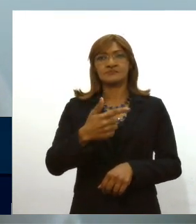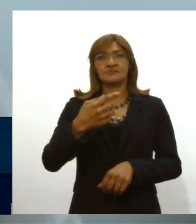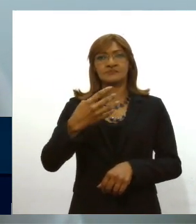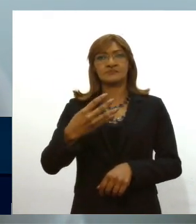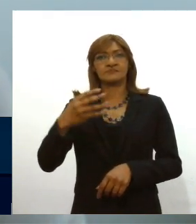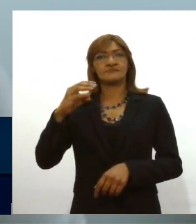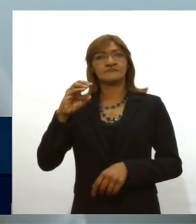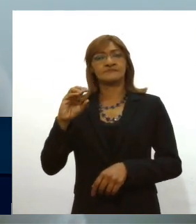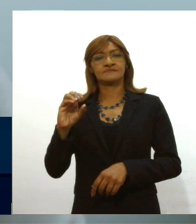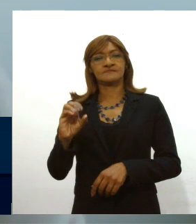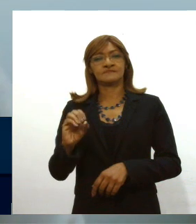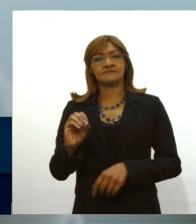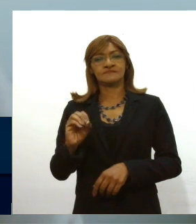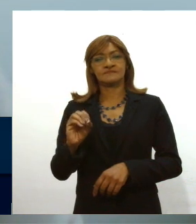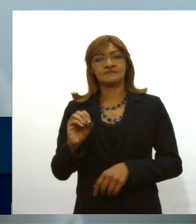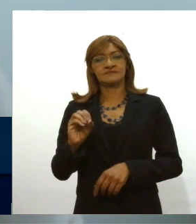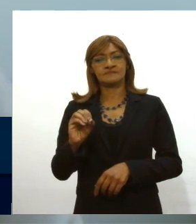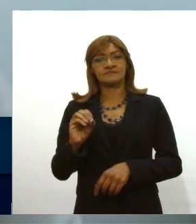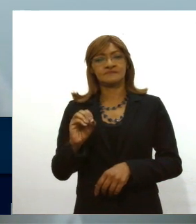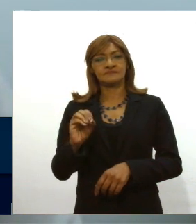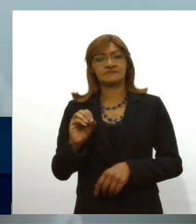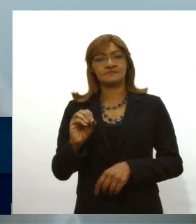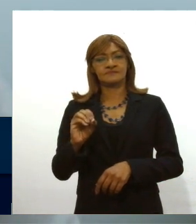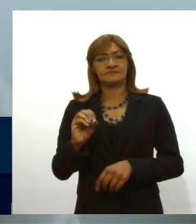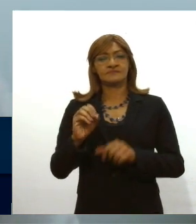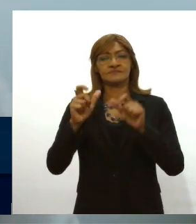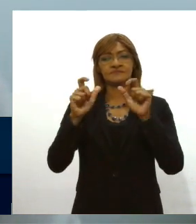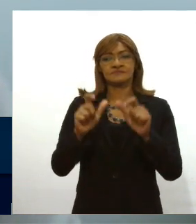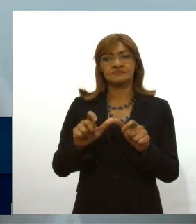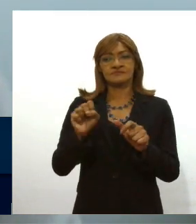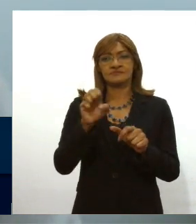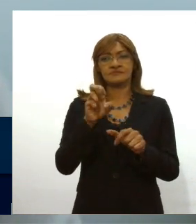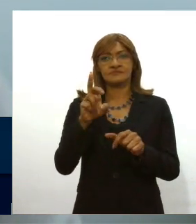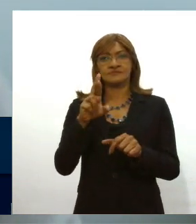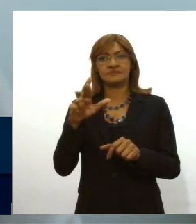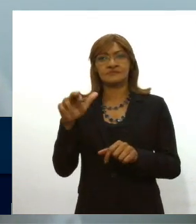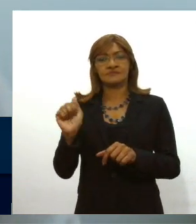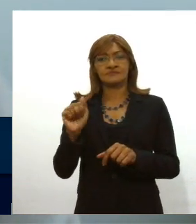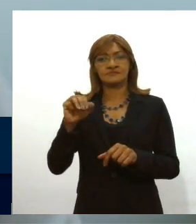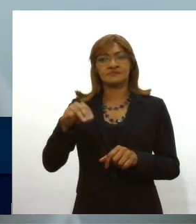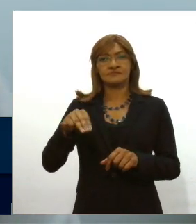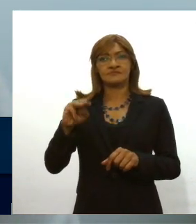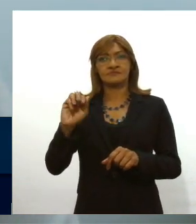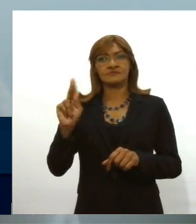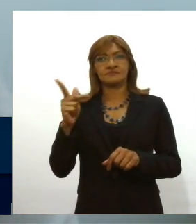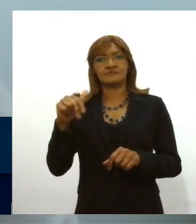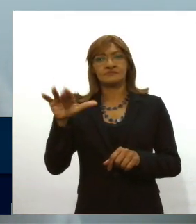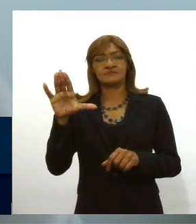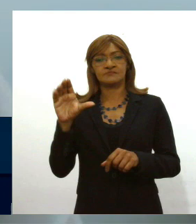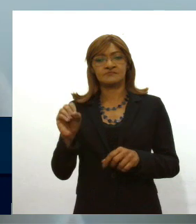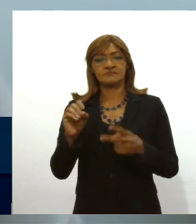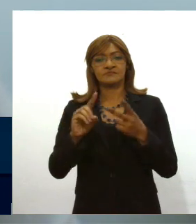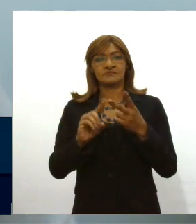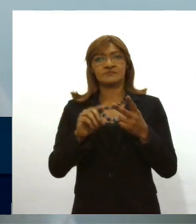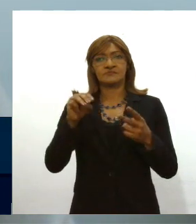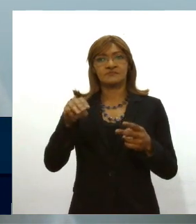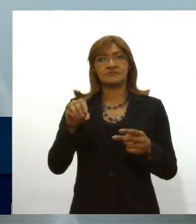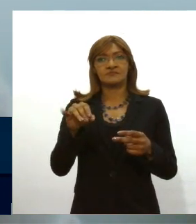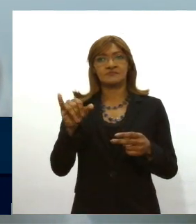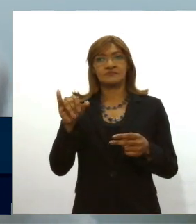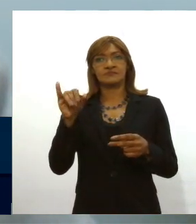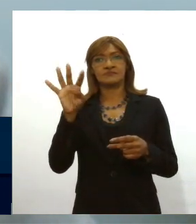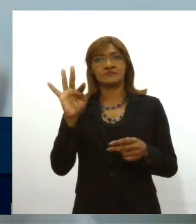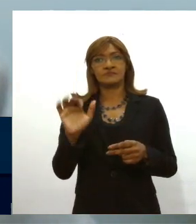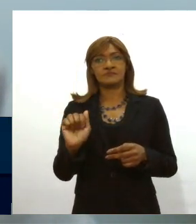nos três Serra do Machado Ribeirópolis e Serra do Machado Moita Bonita